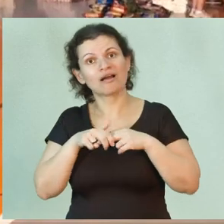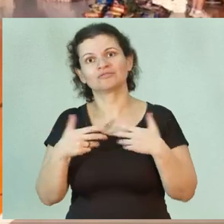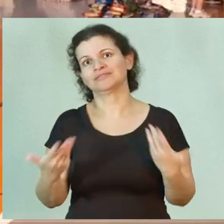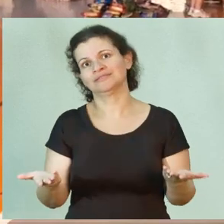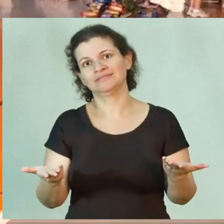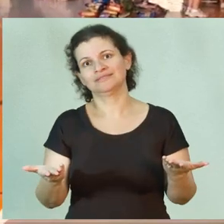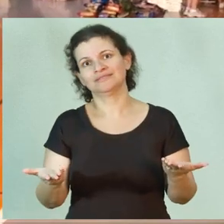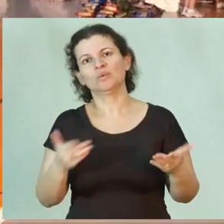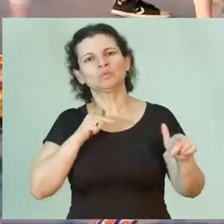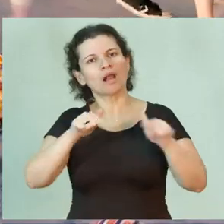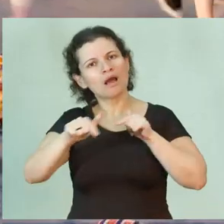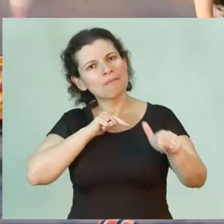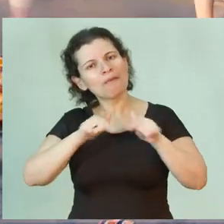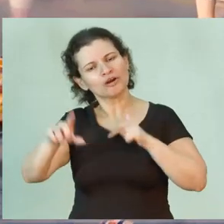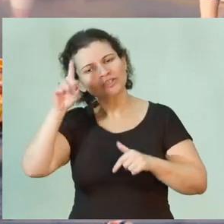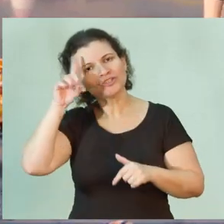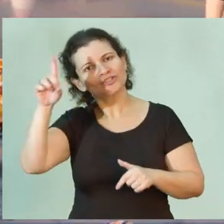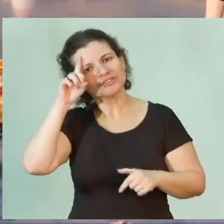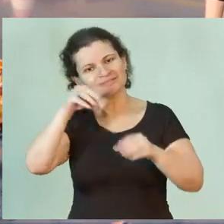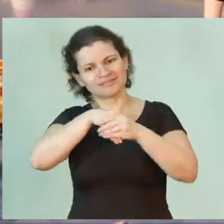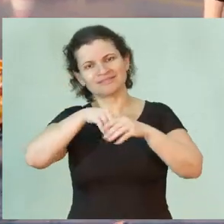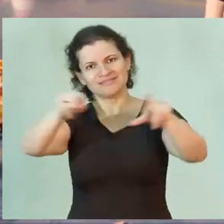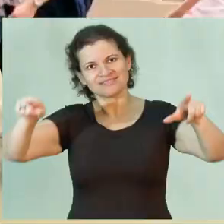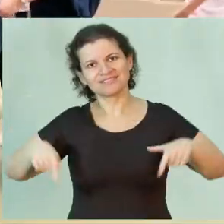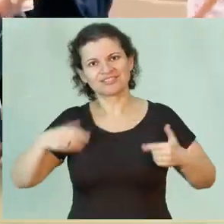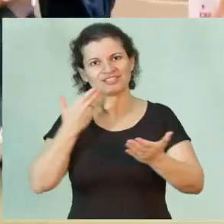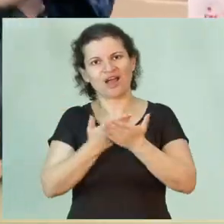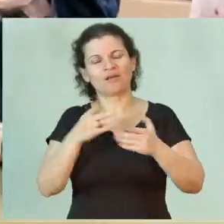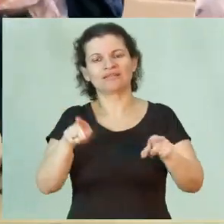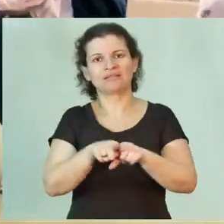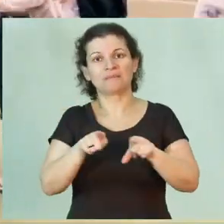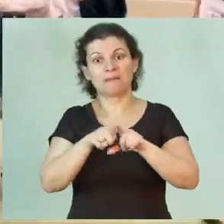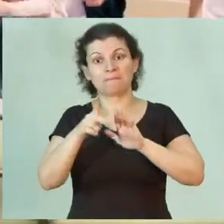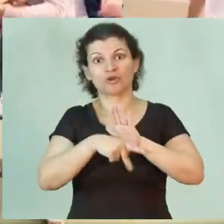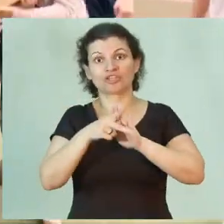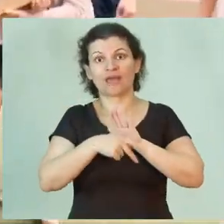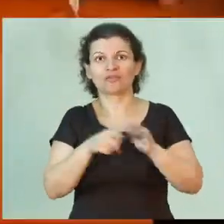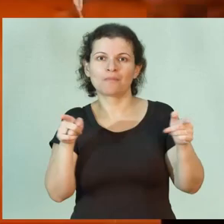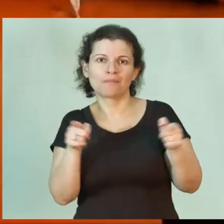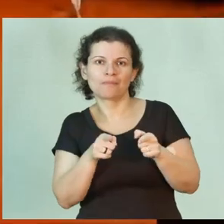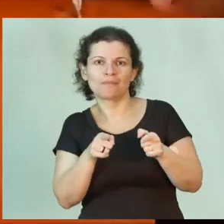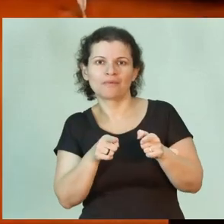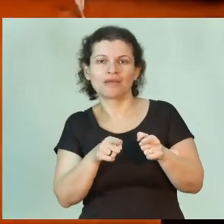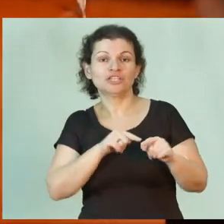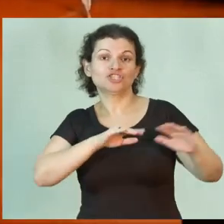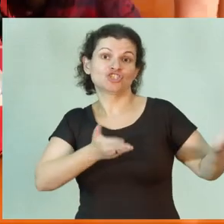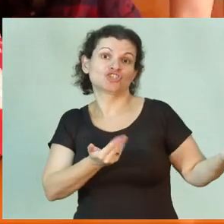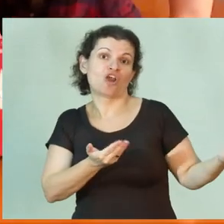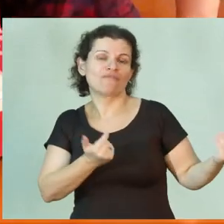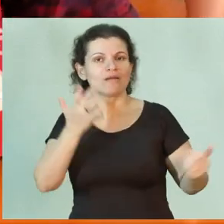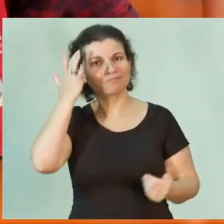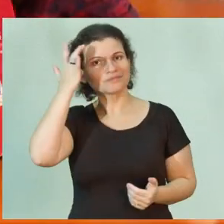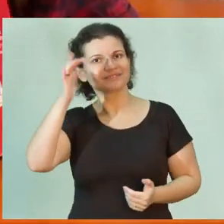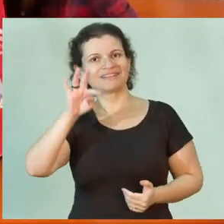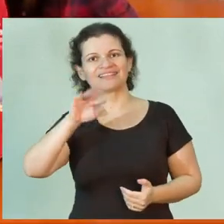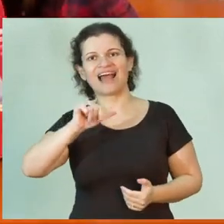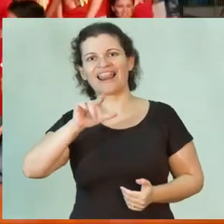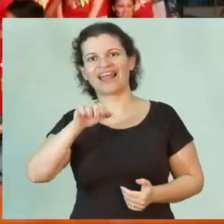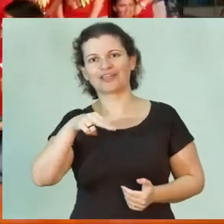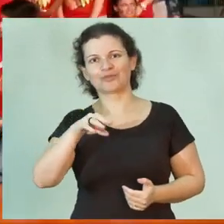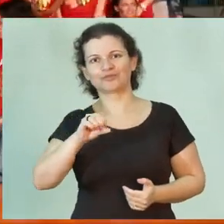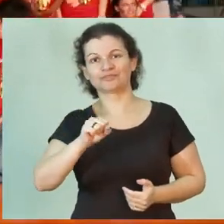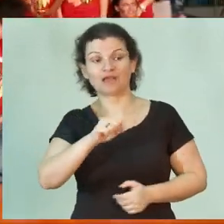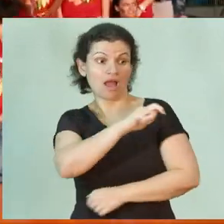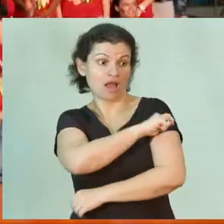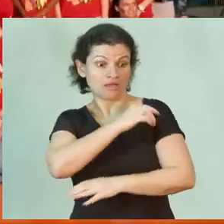através do trabalho cotidiano de sala de aula e de um projeto menor, que a gente chama Novos Jovens Talentos. Esses alunos